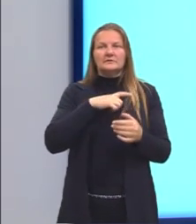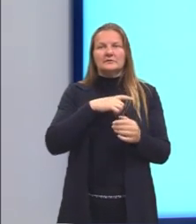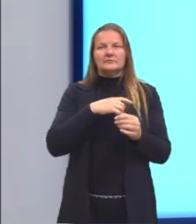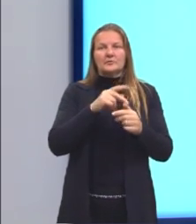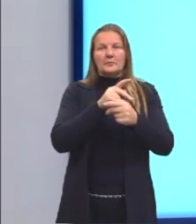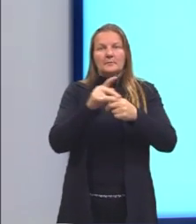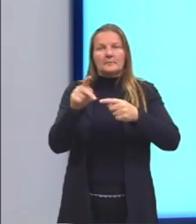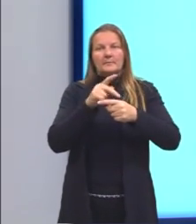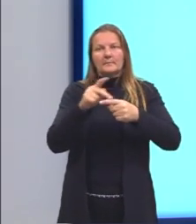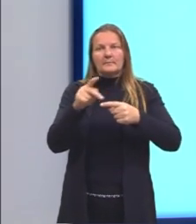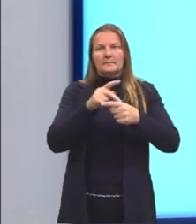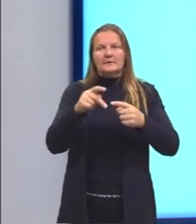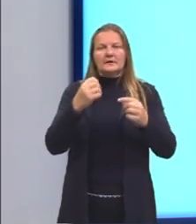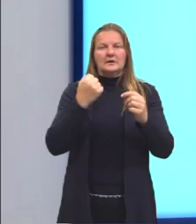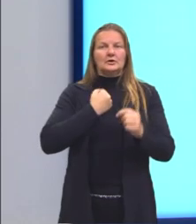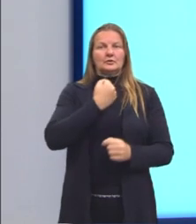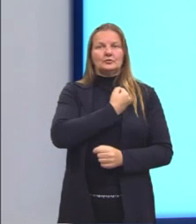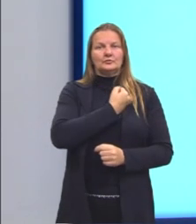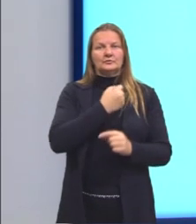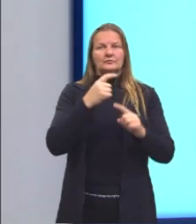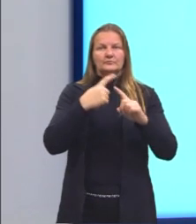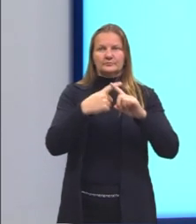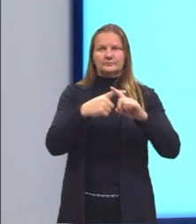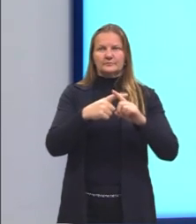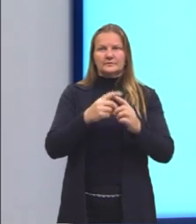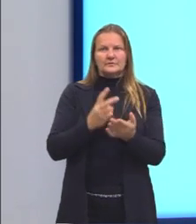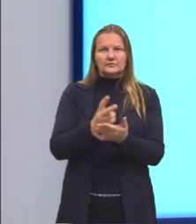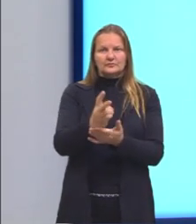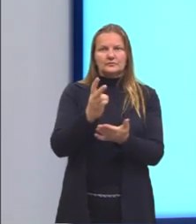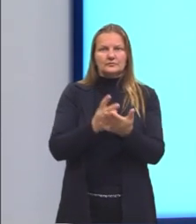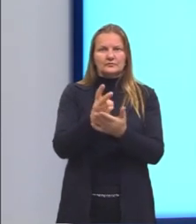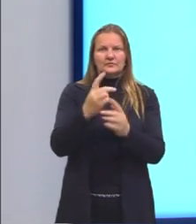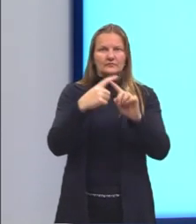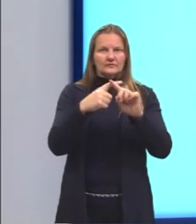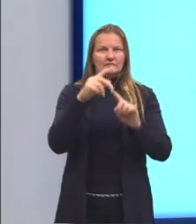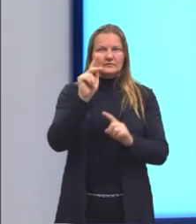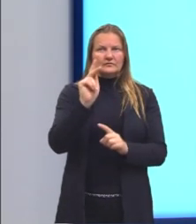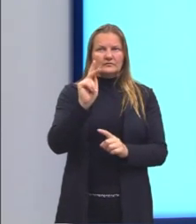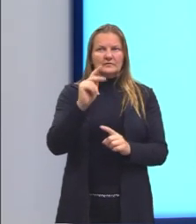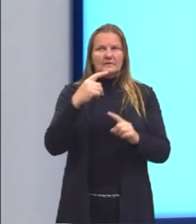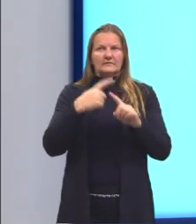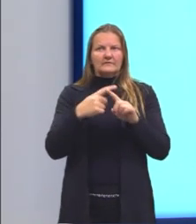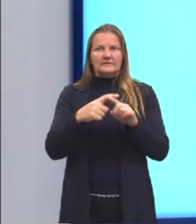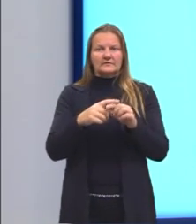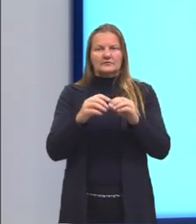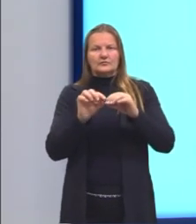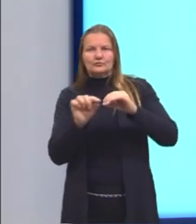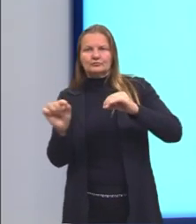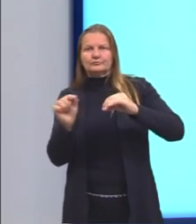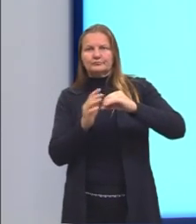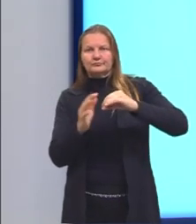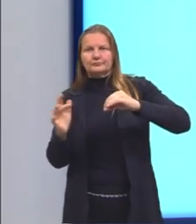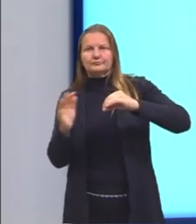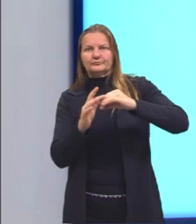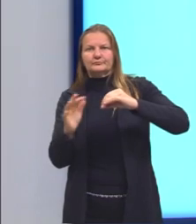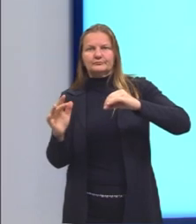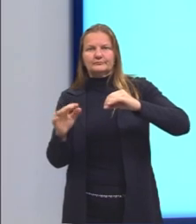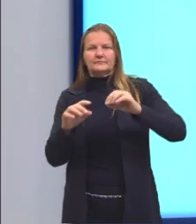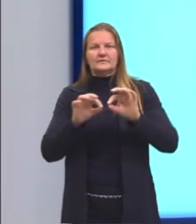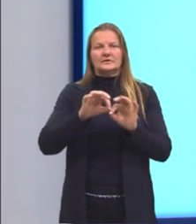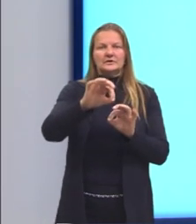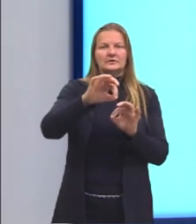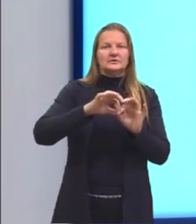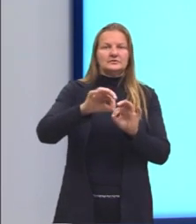é um número multiplicado pela constante K e multiplicado ali pelo restante, a distância